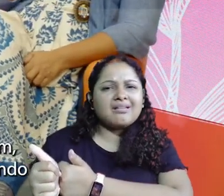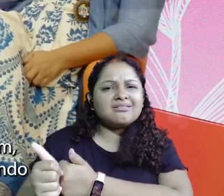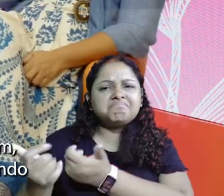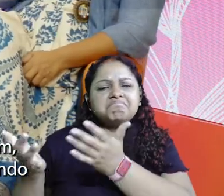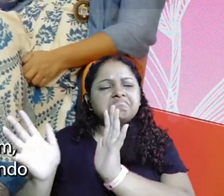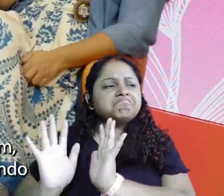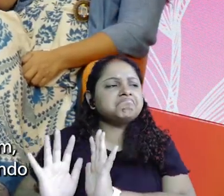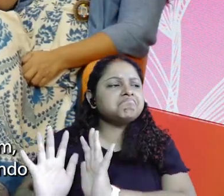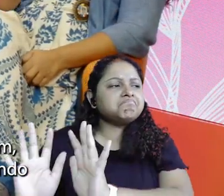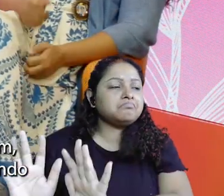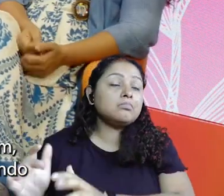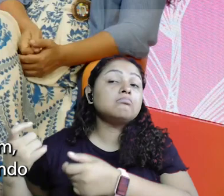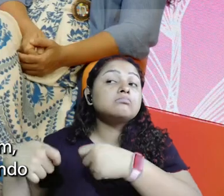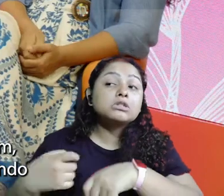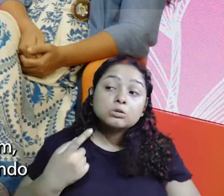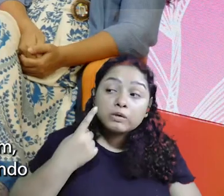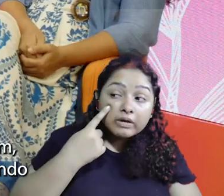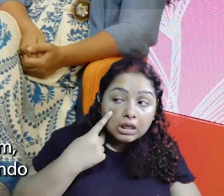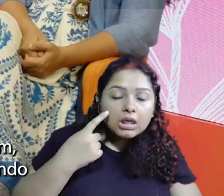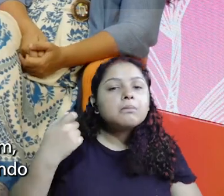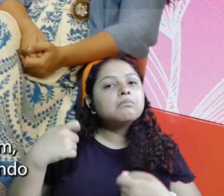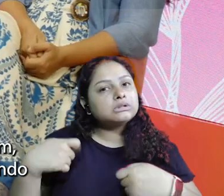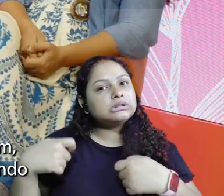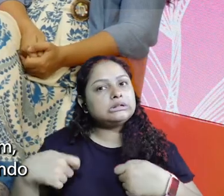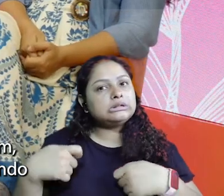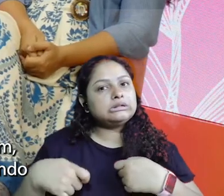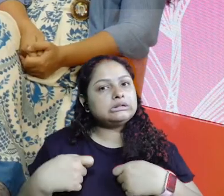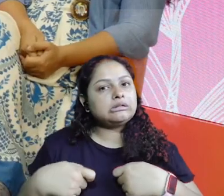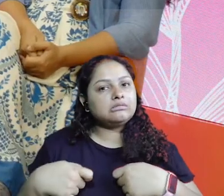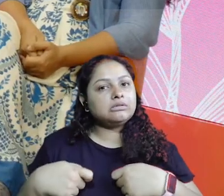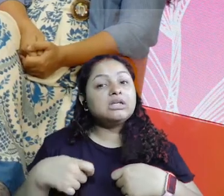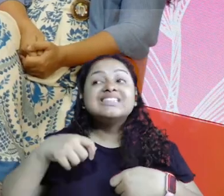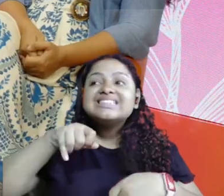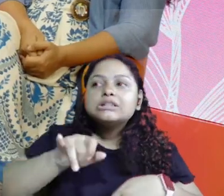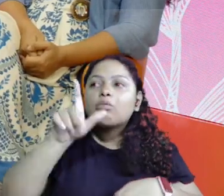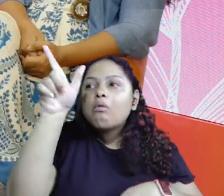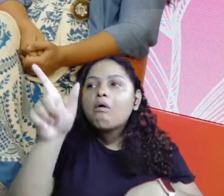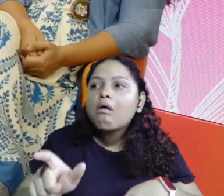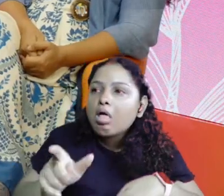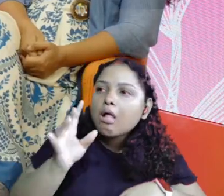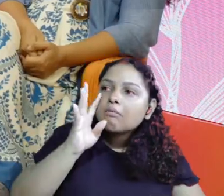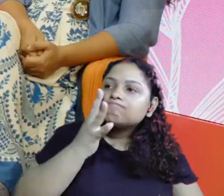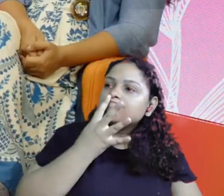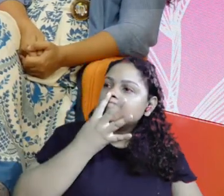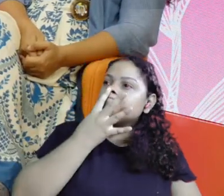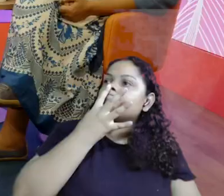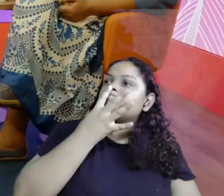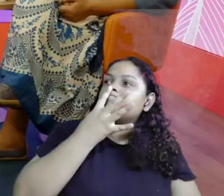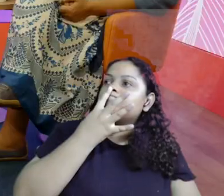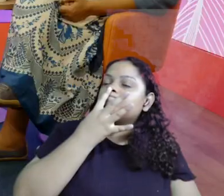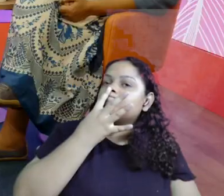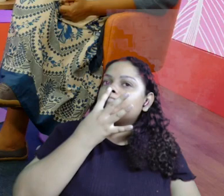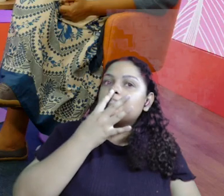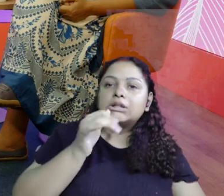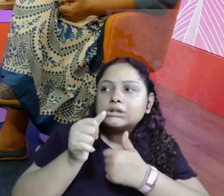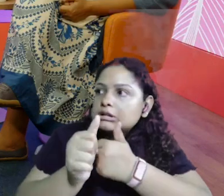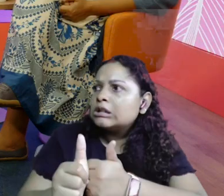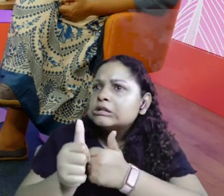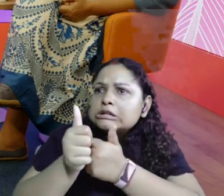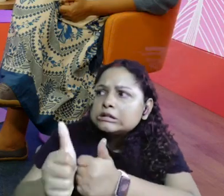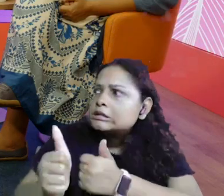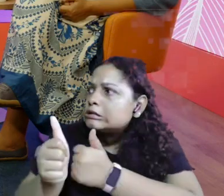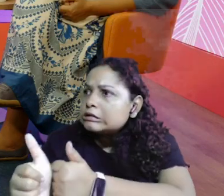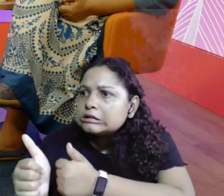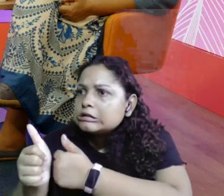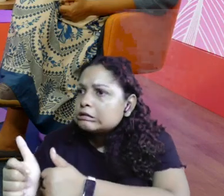concorrente? Eu fico pensando assim comigo. Tá bom, tem que acompanhar, mas eu tô vendo. Se ela me inspira, sim, ok. Mas ficar